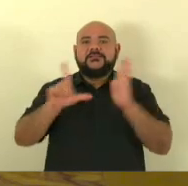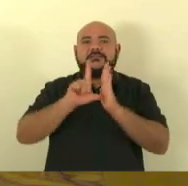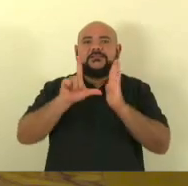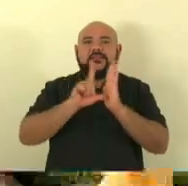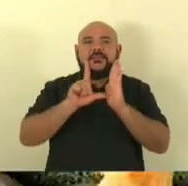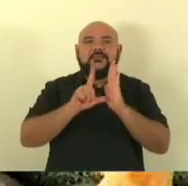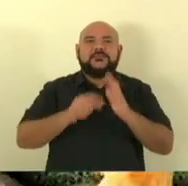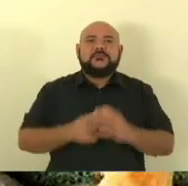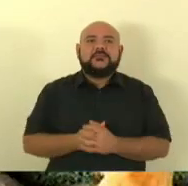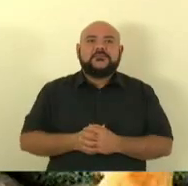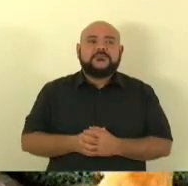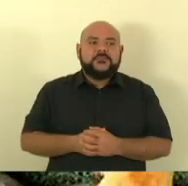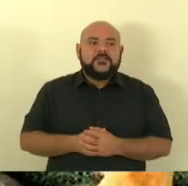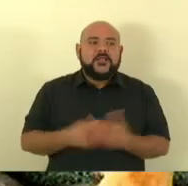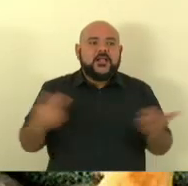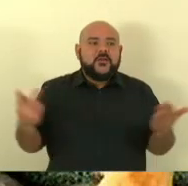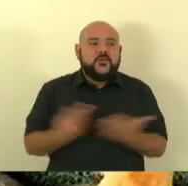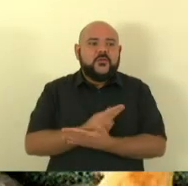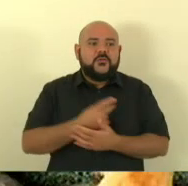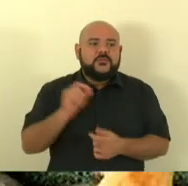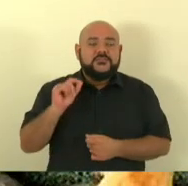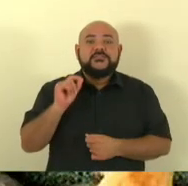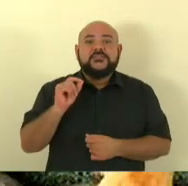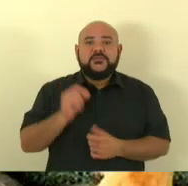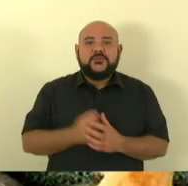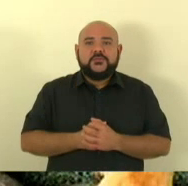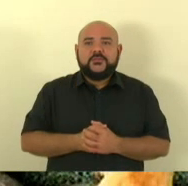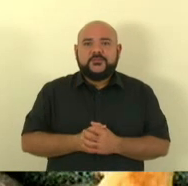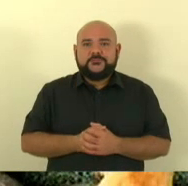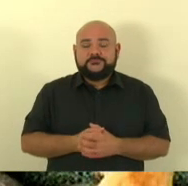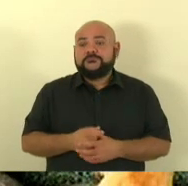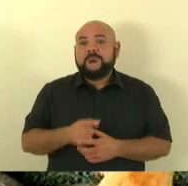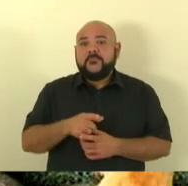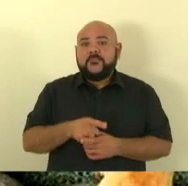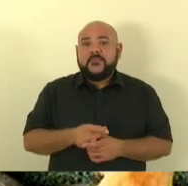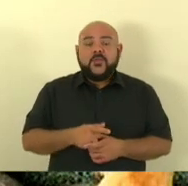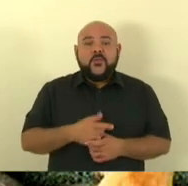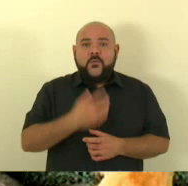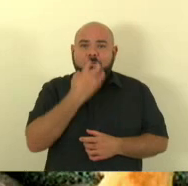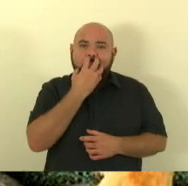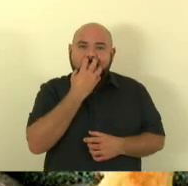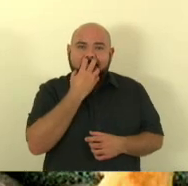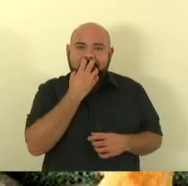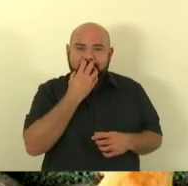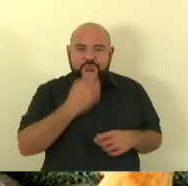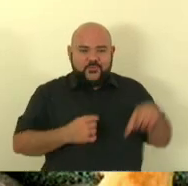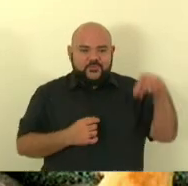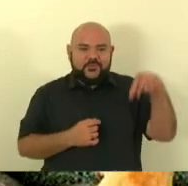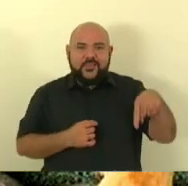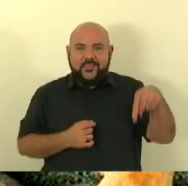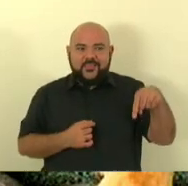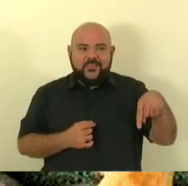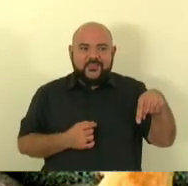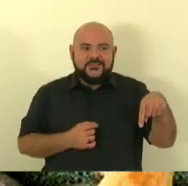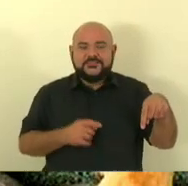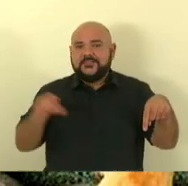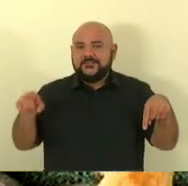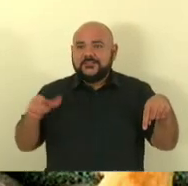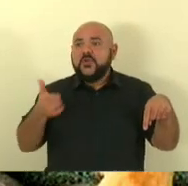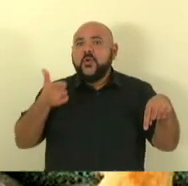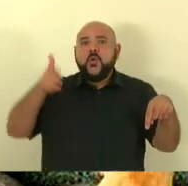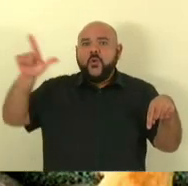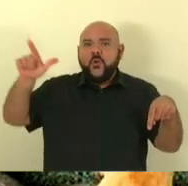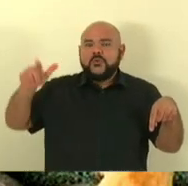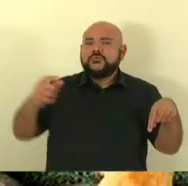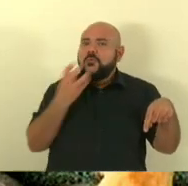com um cachorro da raça Hot Valley que infelizmente estava solto nós vamos estar convocando aqui o